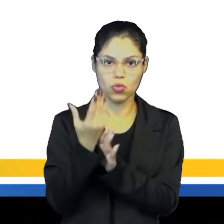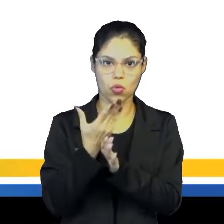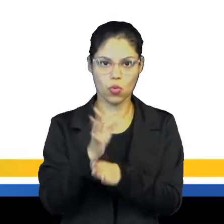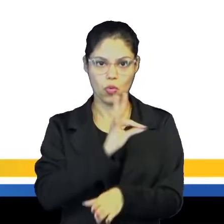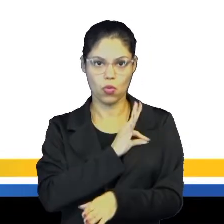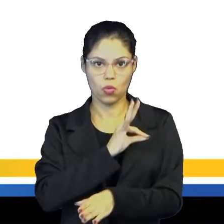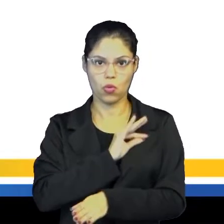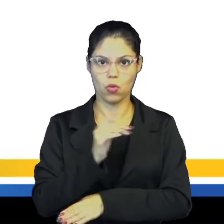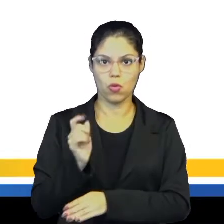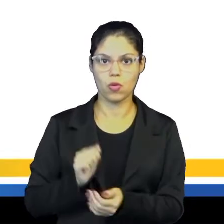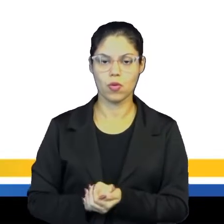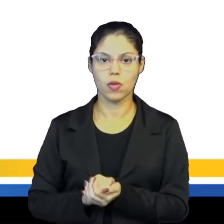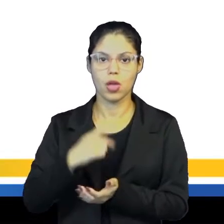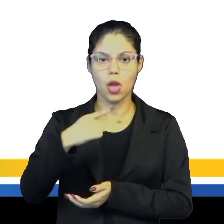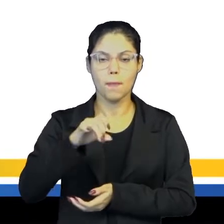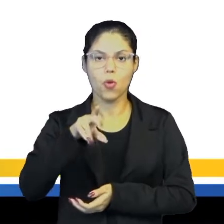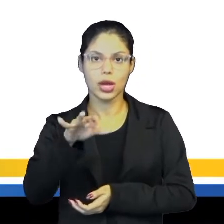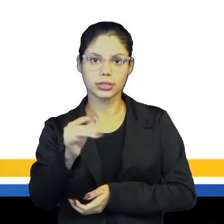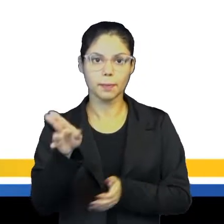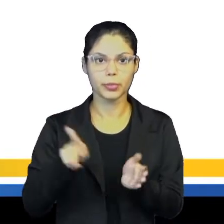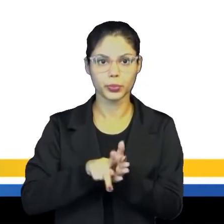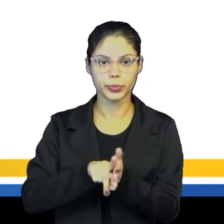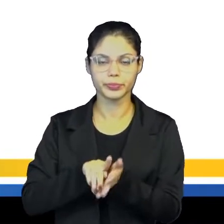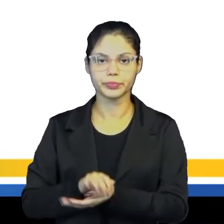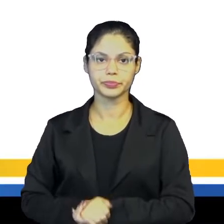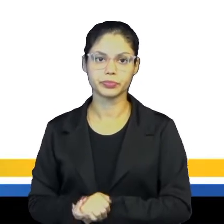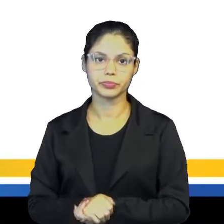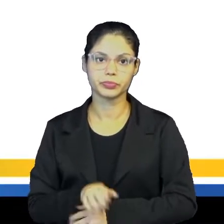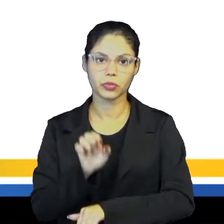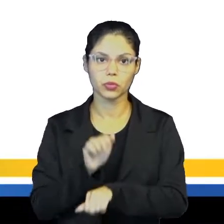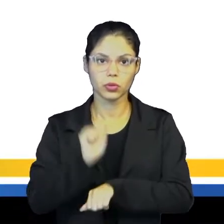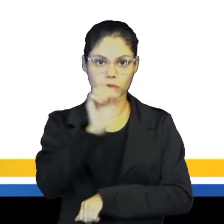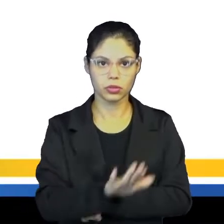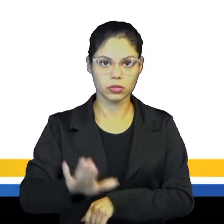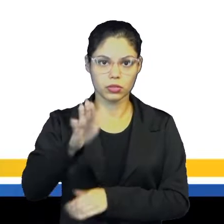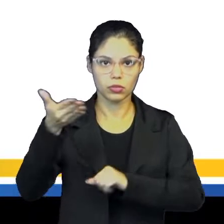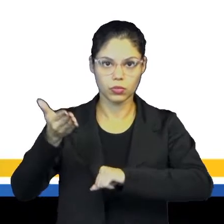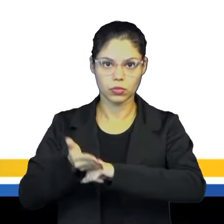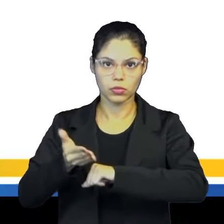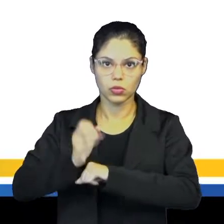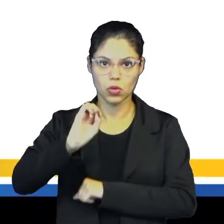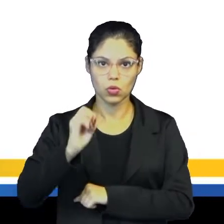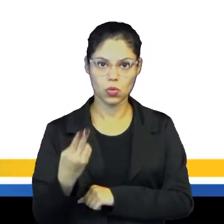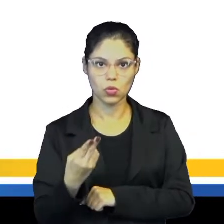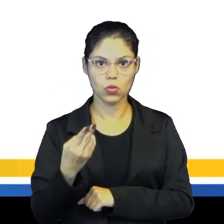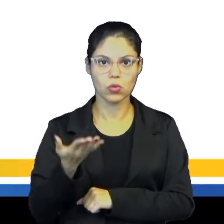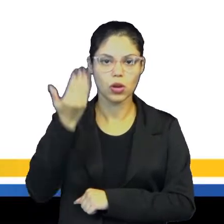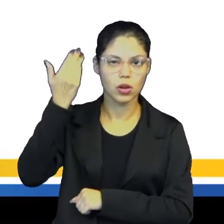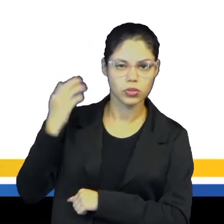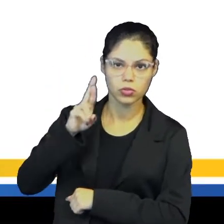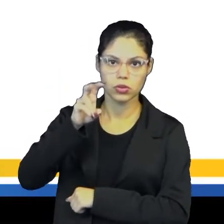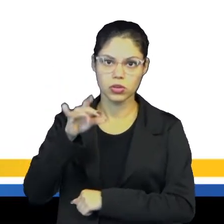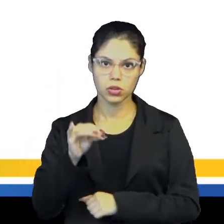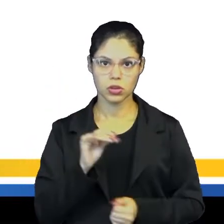e as moedas padronizadas. O Estado Nacional Moderno, ou Antigo Regime,